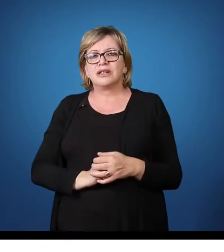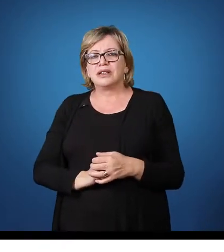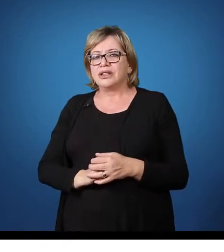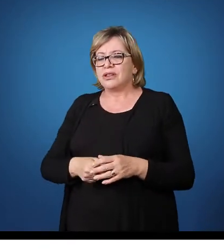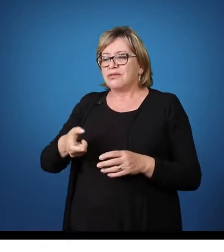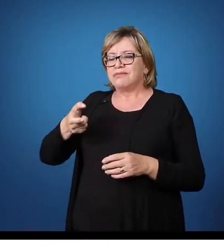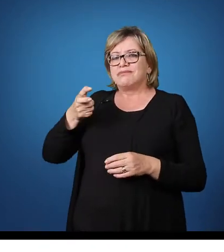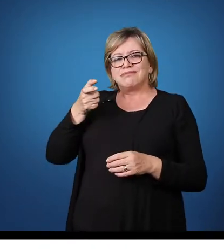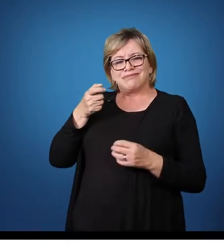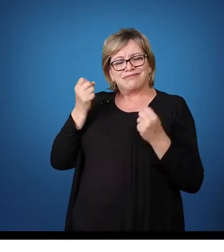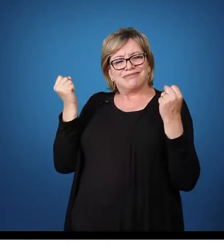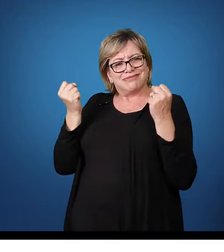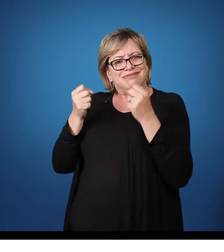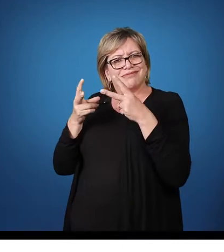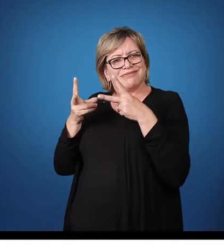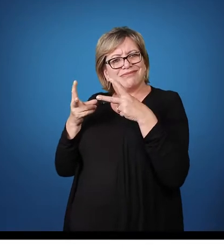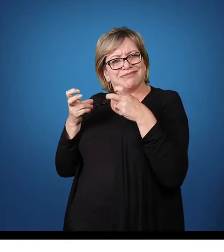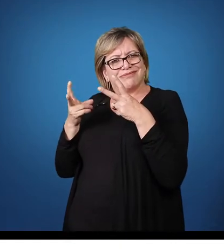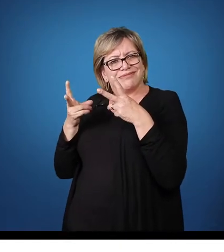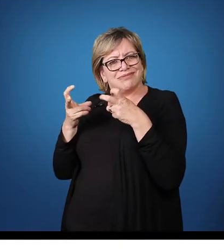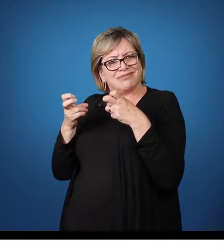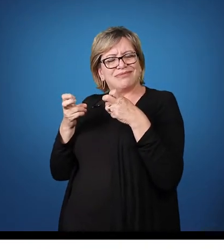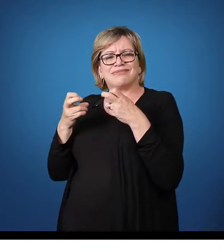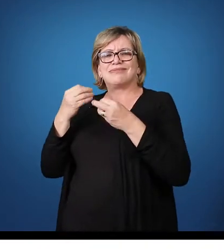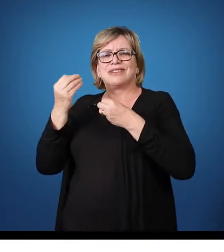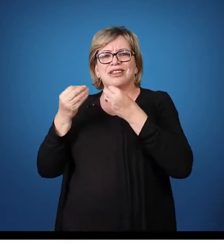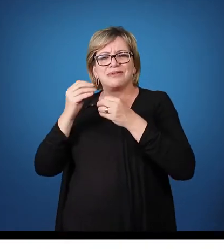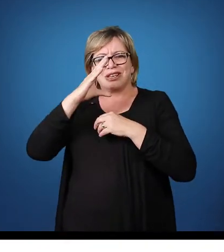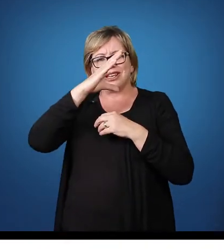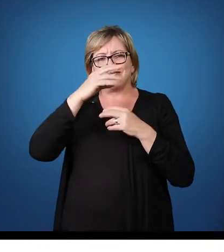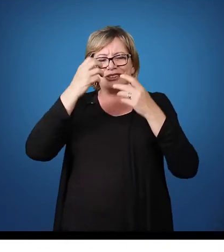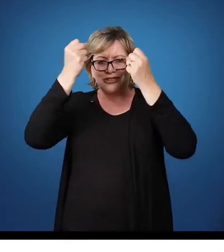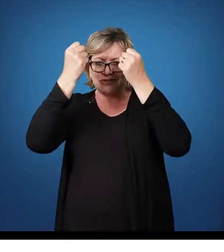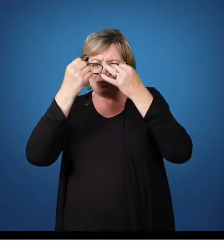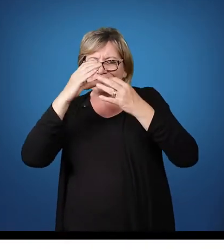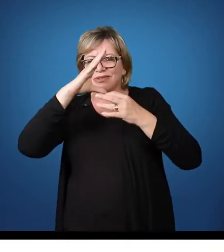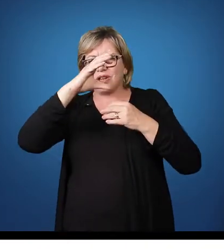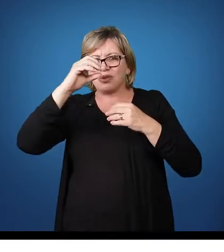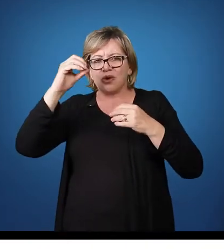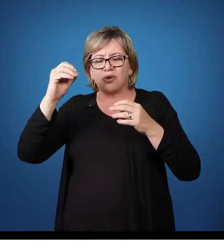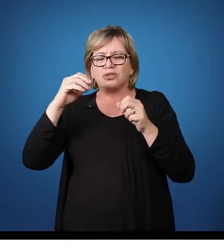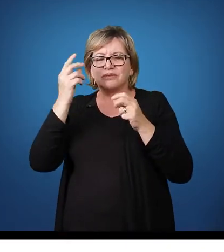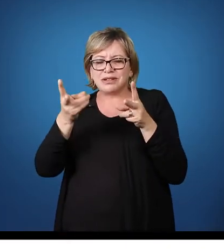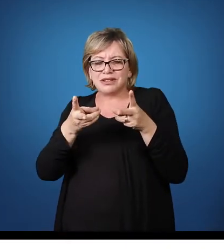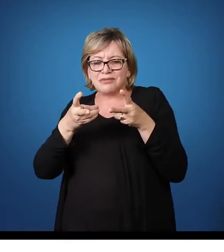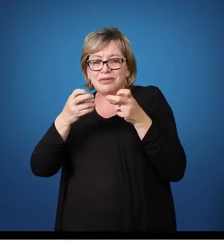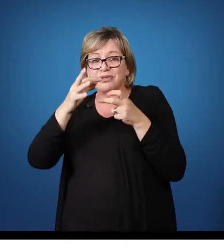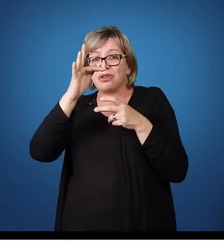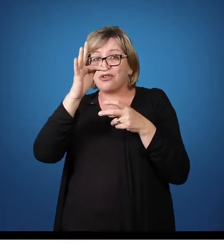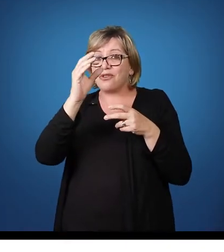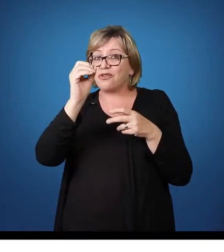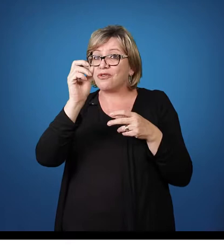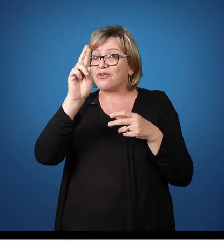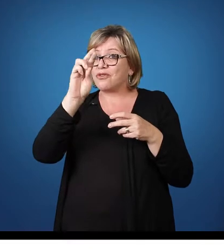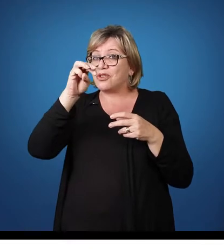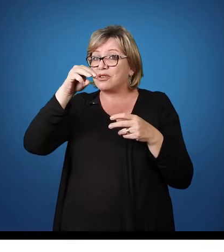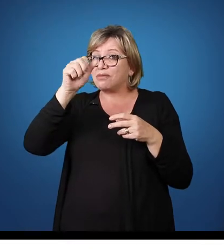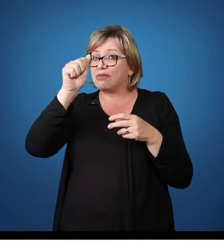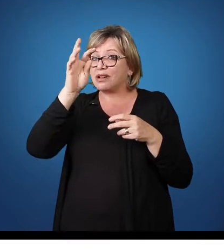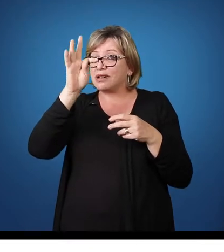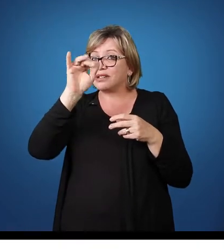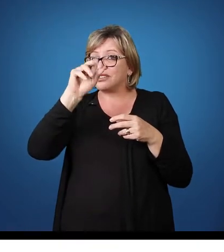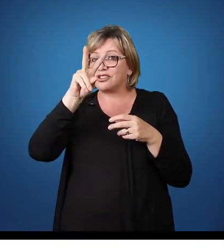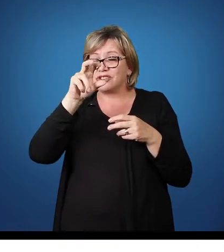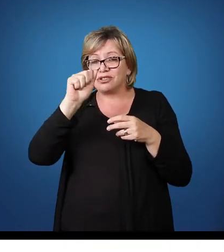da coordenadora a dimensão formativa da avaliação. A partir desses resultados, no seu trabalho específico,